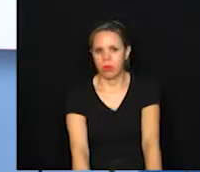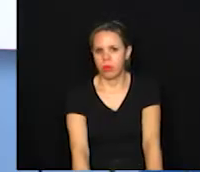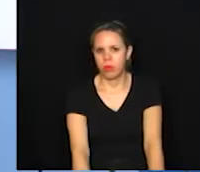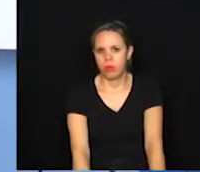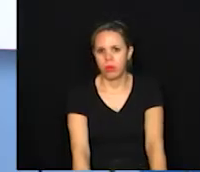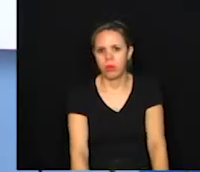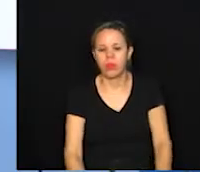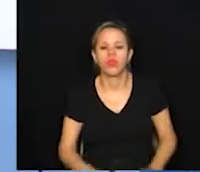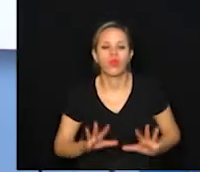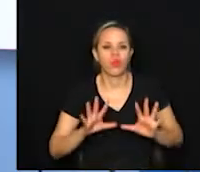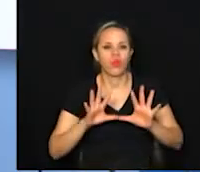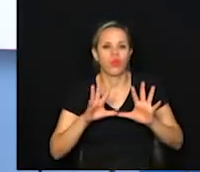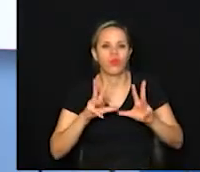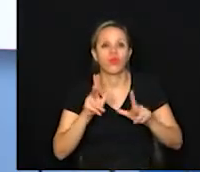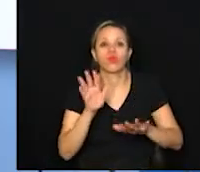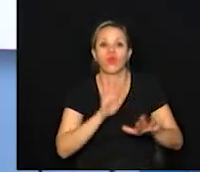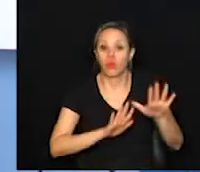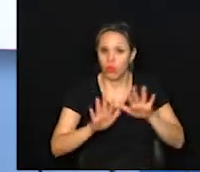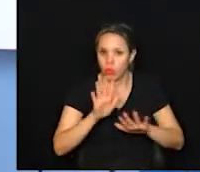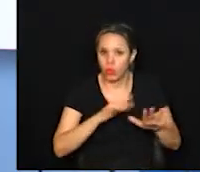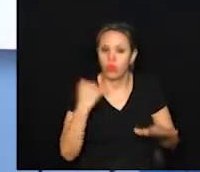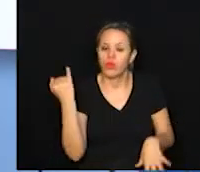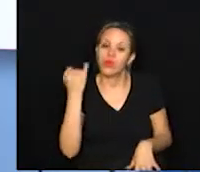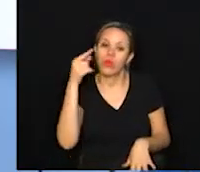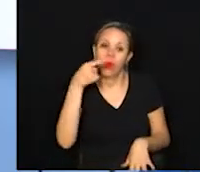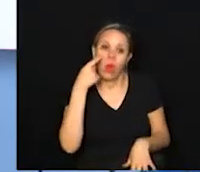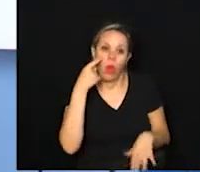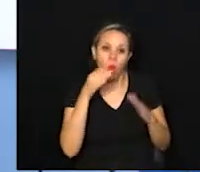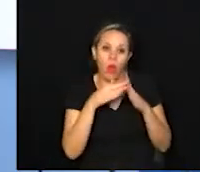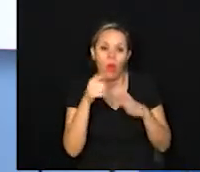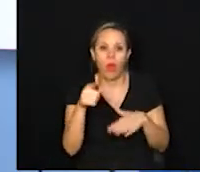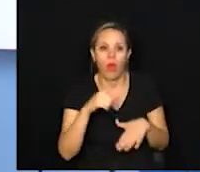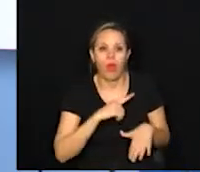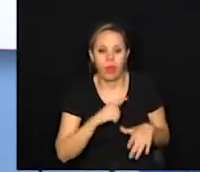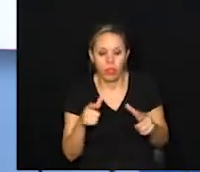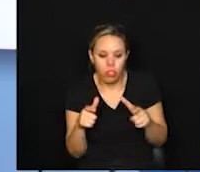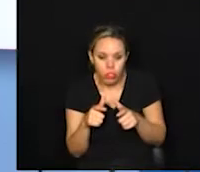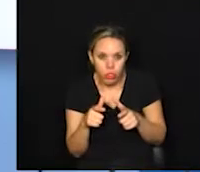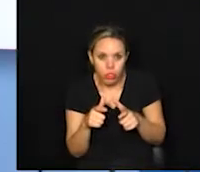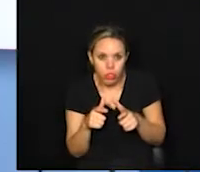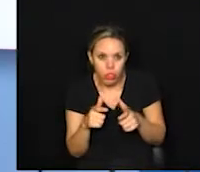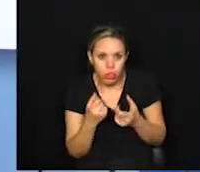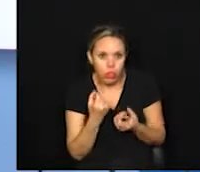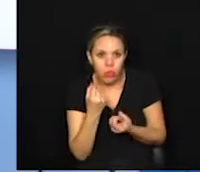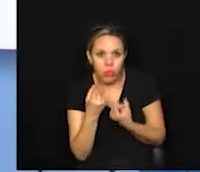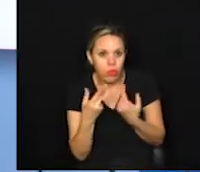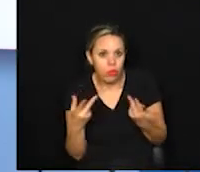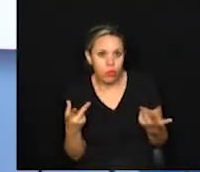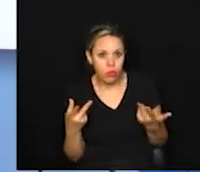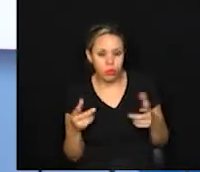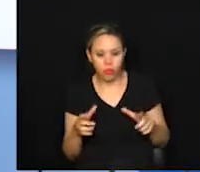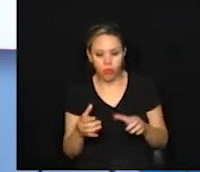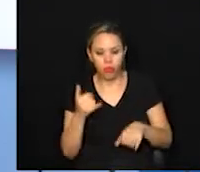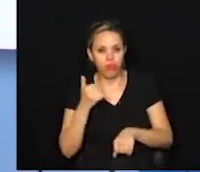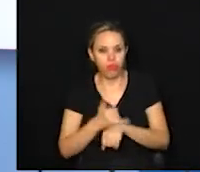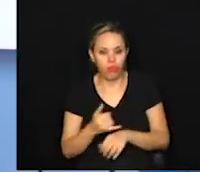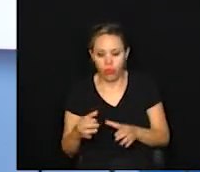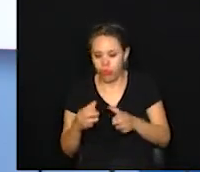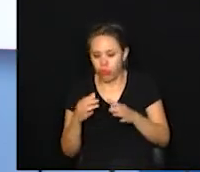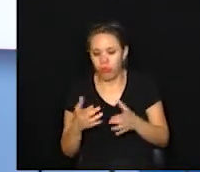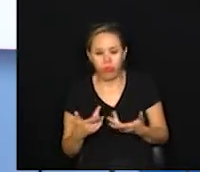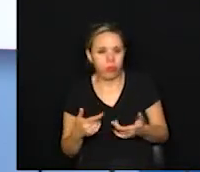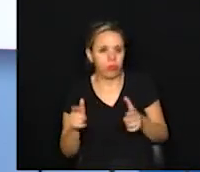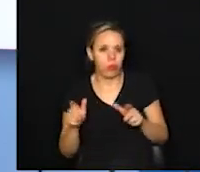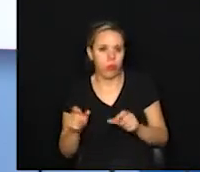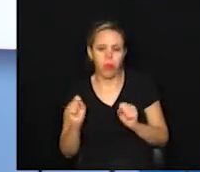Toda prevenção é importante, dê uma olhadinha na sua casa, tem pratinhos, tem alguma latinha, alguma coisa em algum